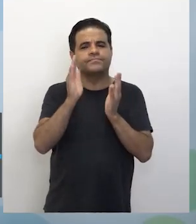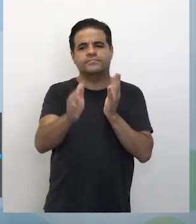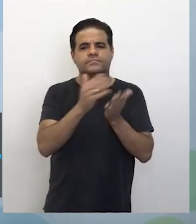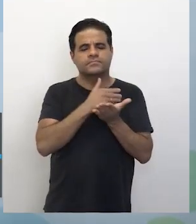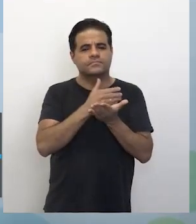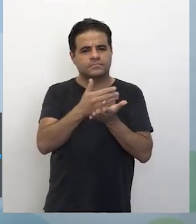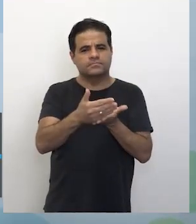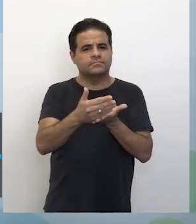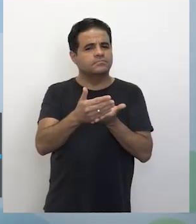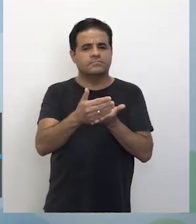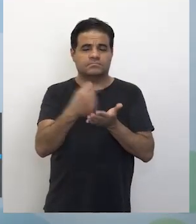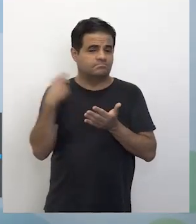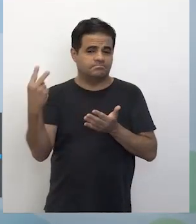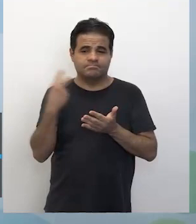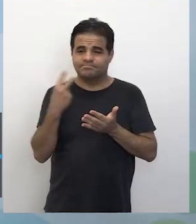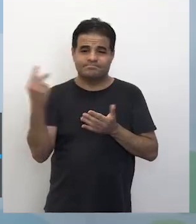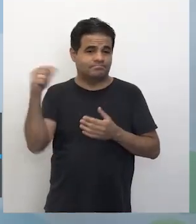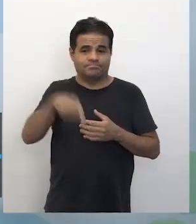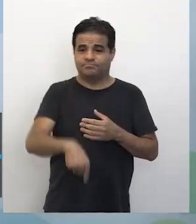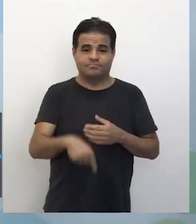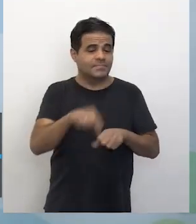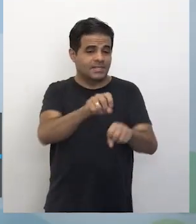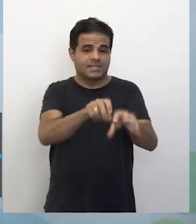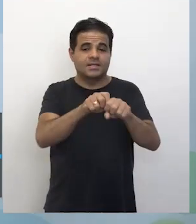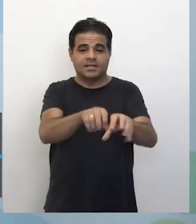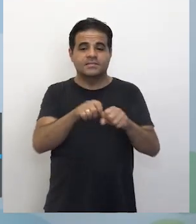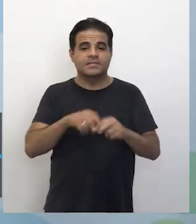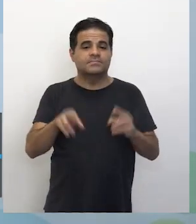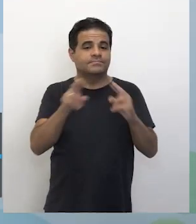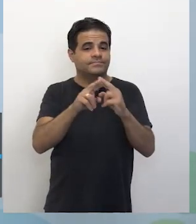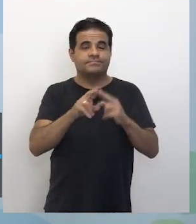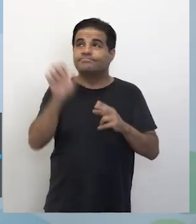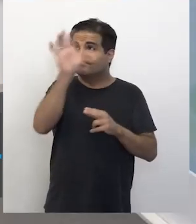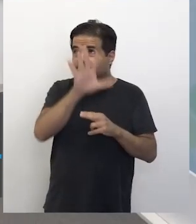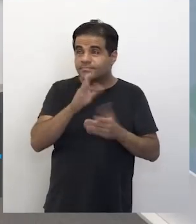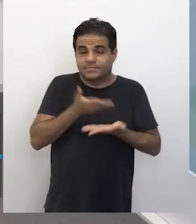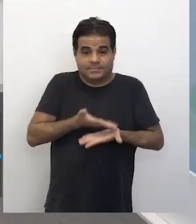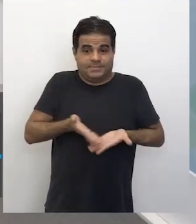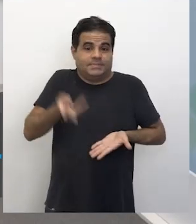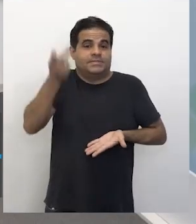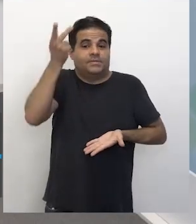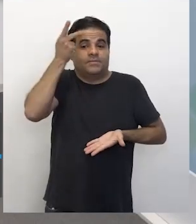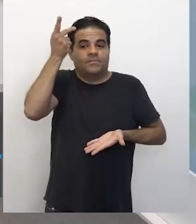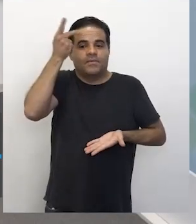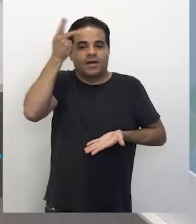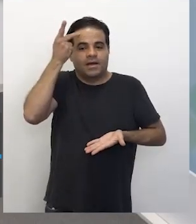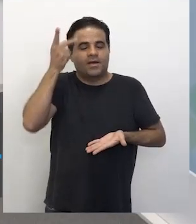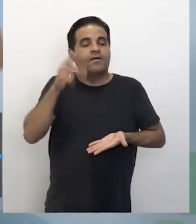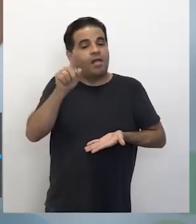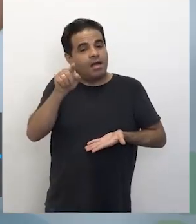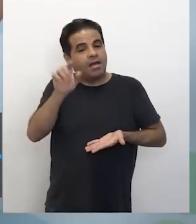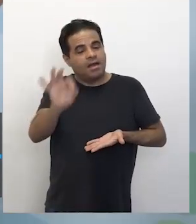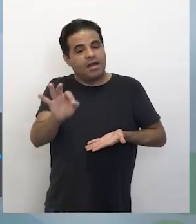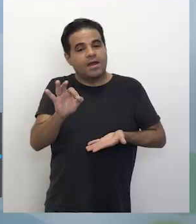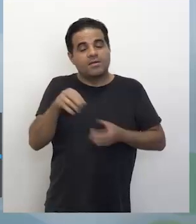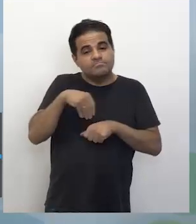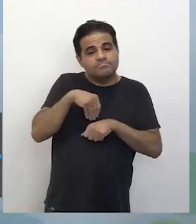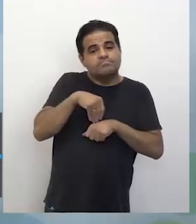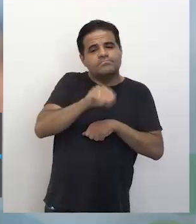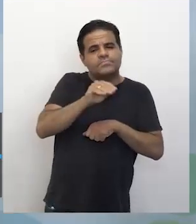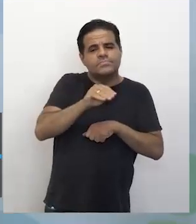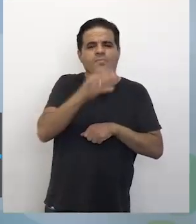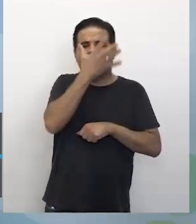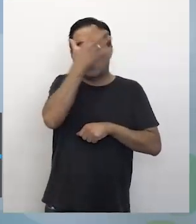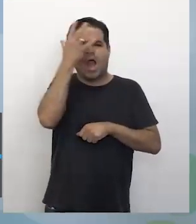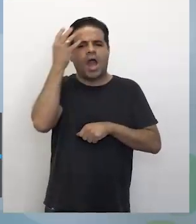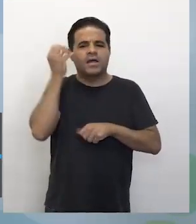começo, nem eu, nem a Jennifer estaríamos aqui dando aula na rede estadual de São Paulo. Exatamente, gente. Então, essa fica aí como a nossa mensagem, não